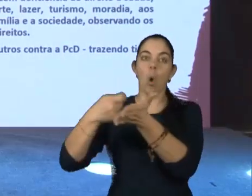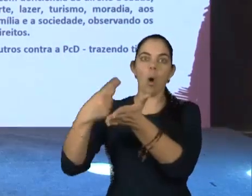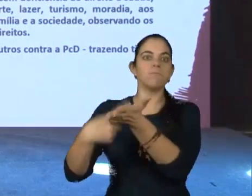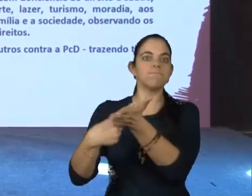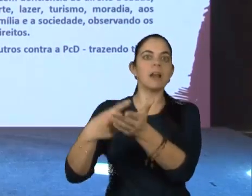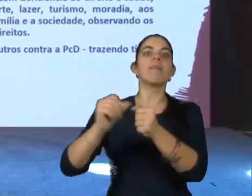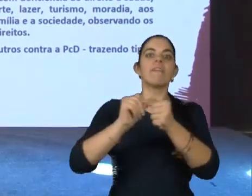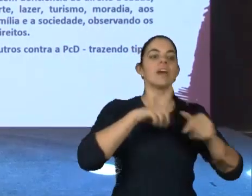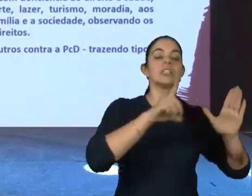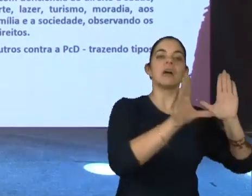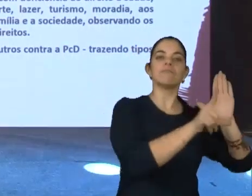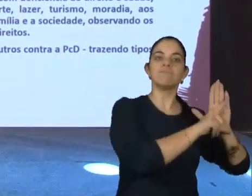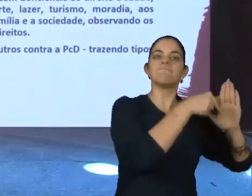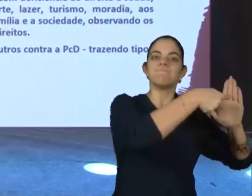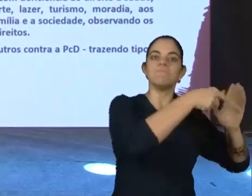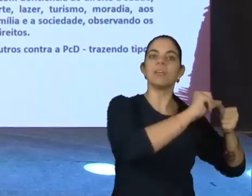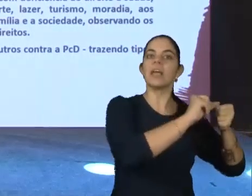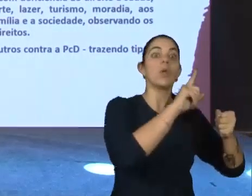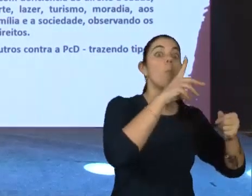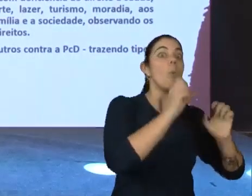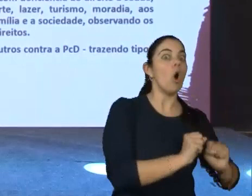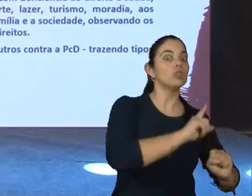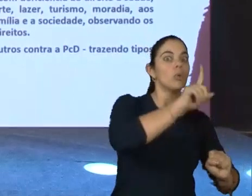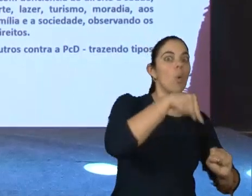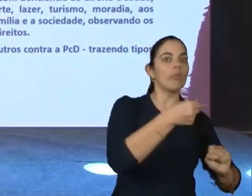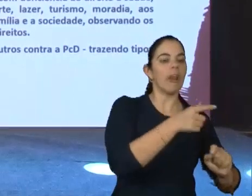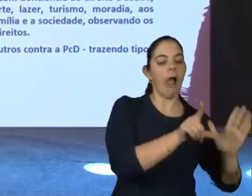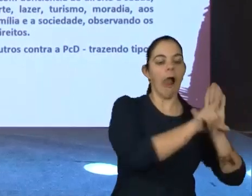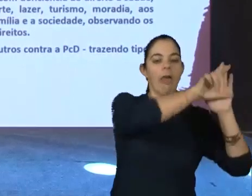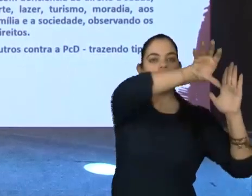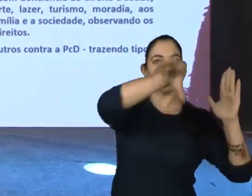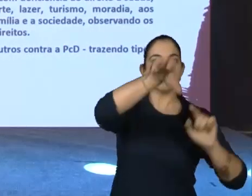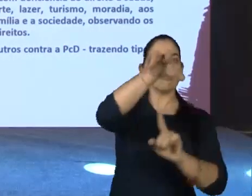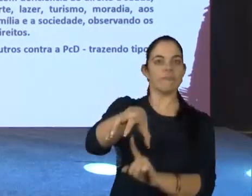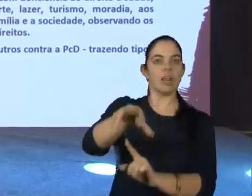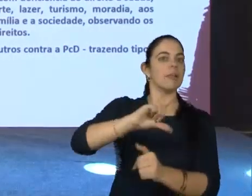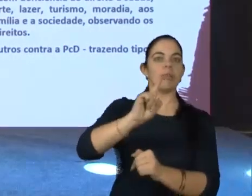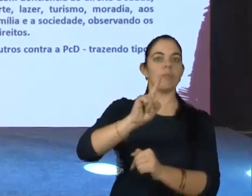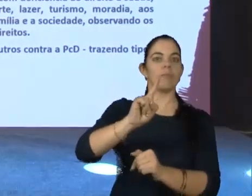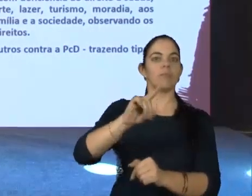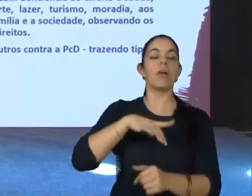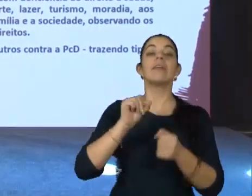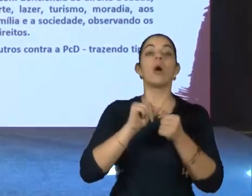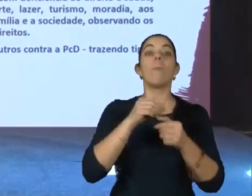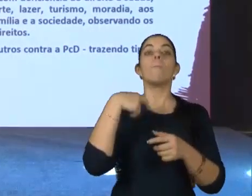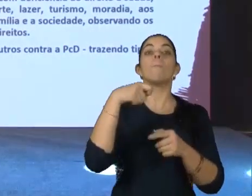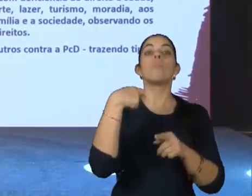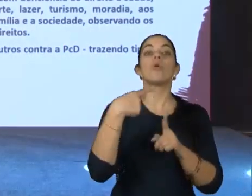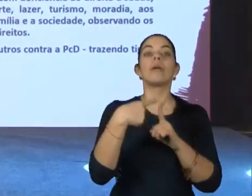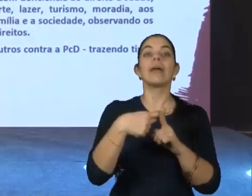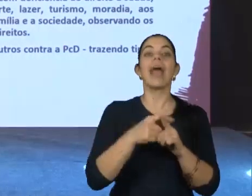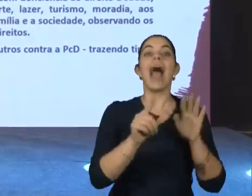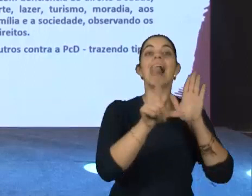também não pode ser invalidada por nenhuma outra lei que esteja abaixo dela. Então, por que conhecer a lei